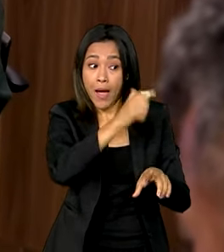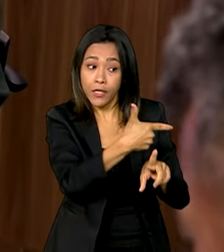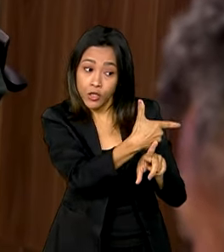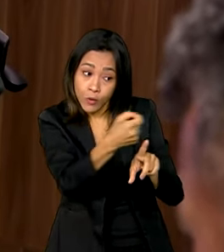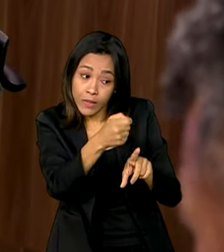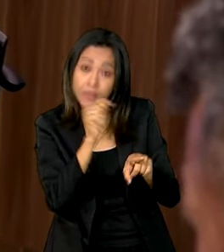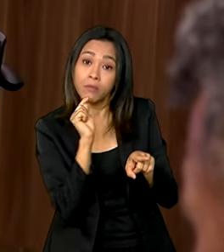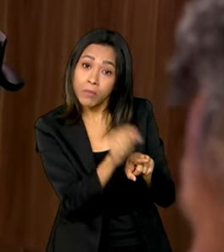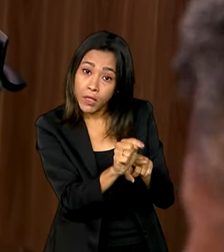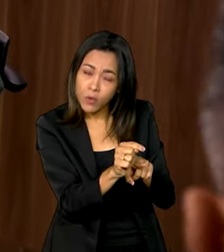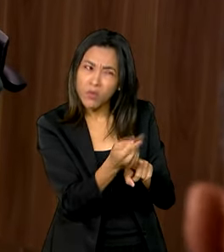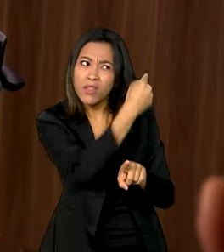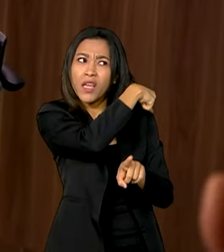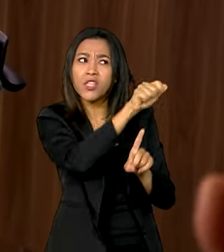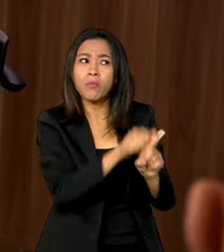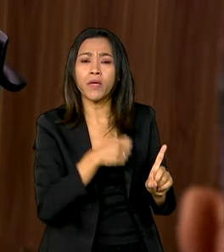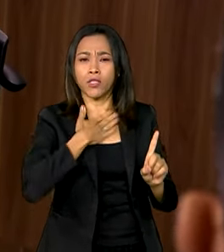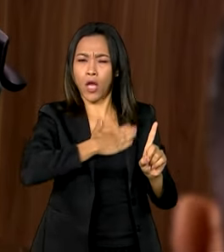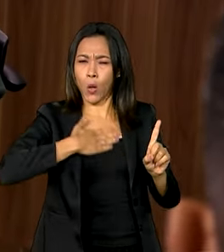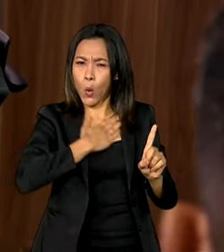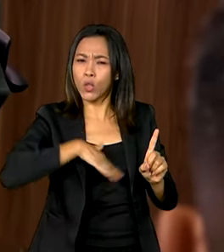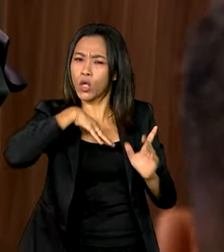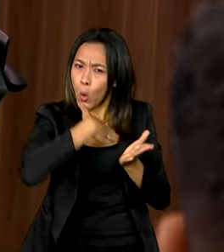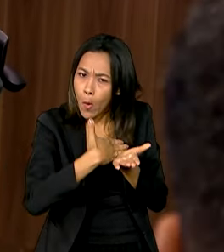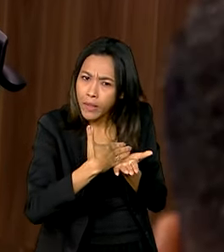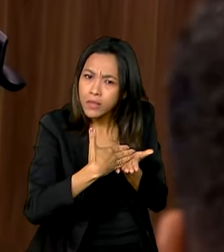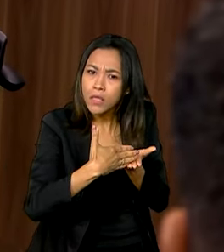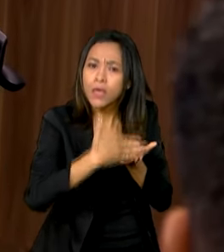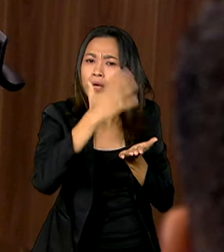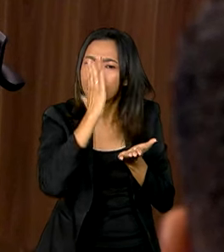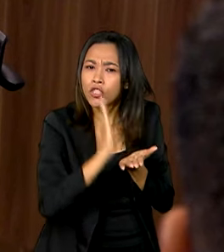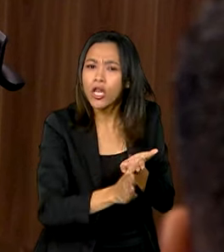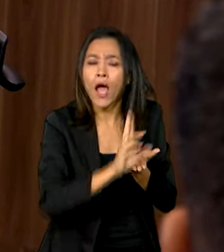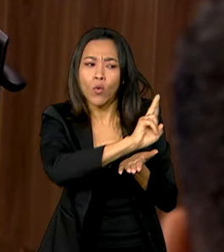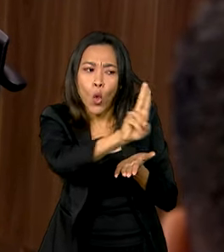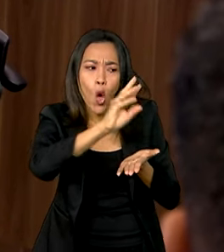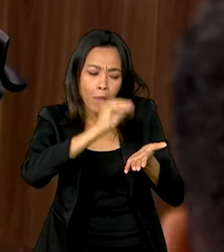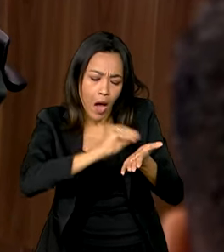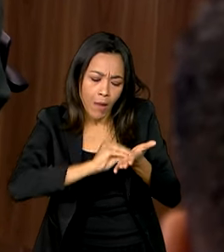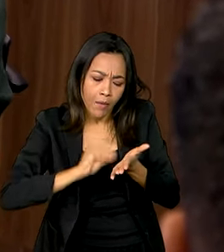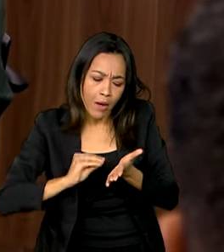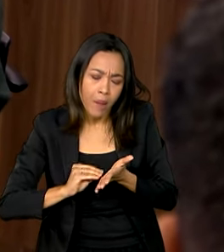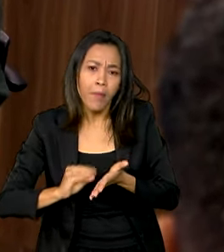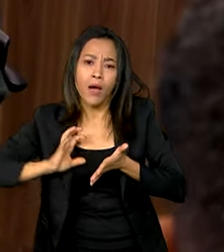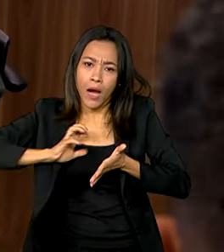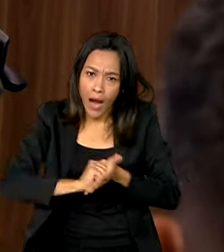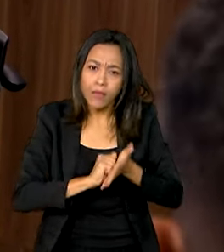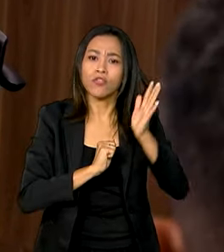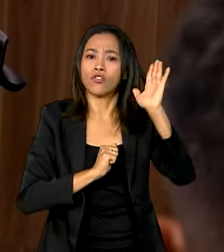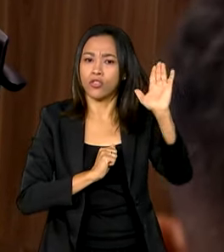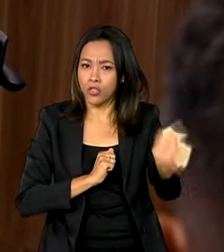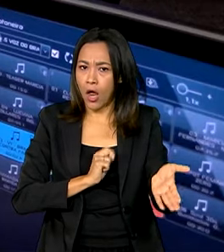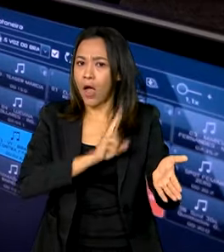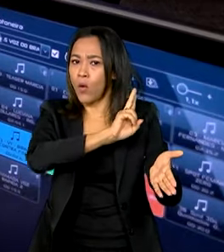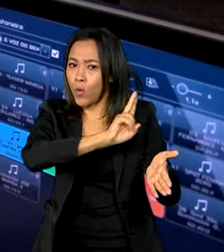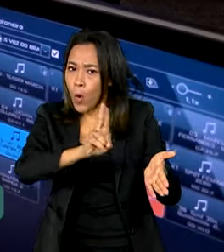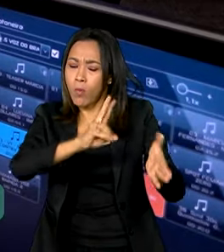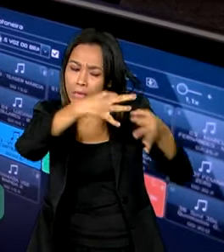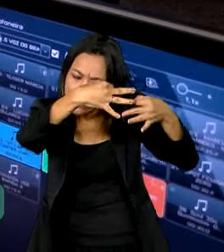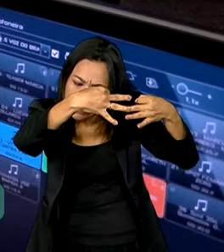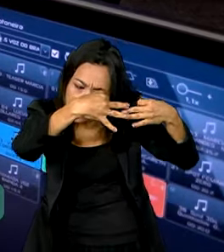desde agosto, quando nós começamos a fazer o processo, já realizaram a inscrição no Cadastro Único, já estão com a sua situação